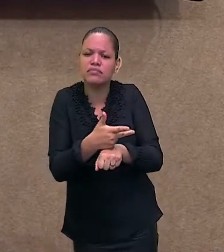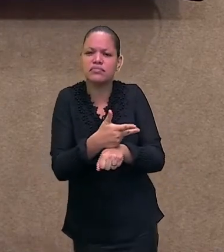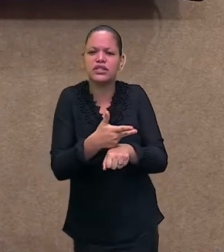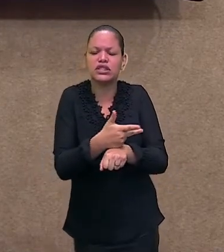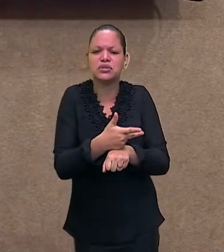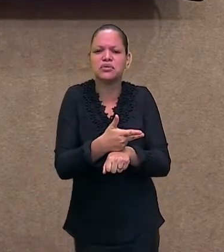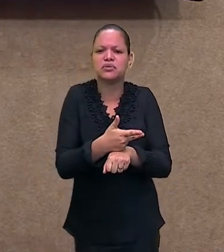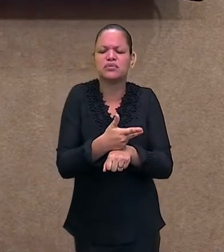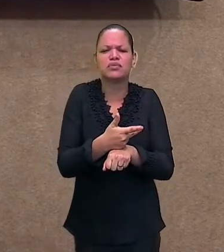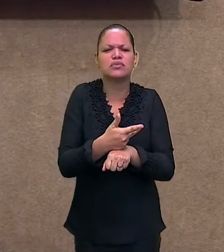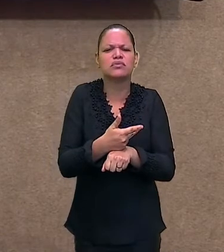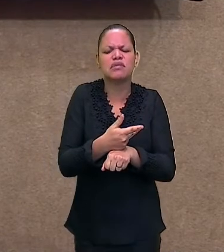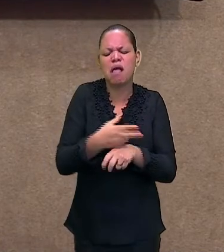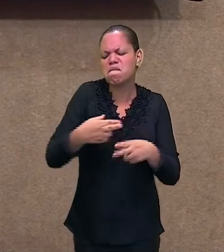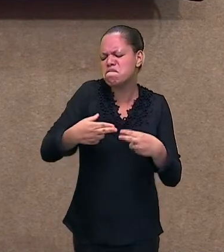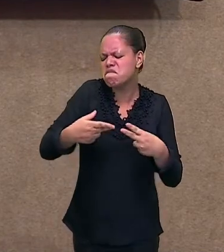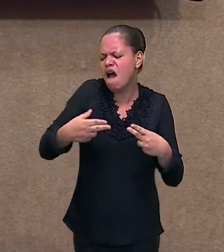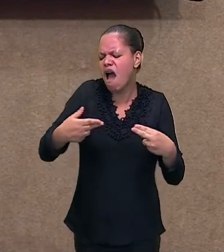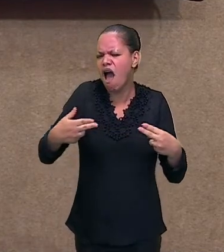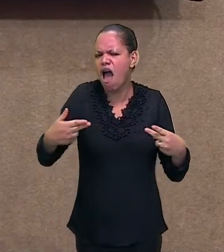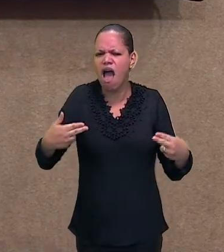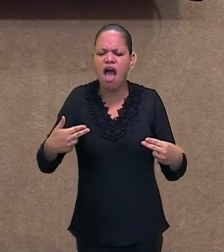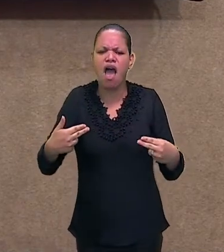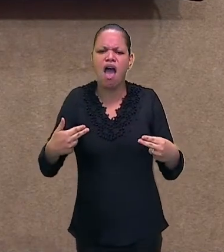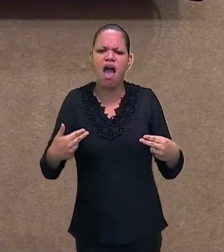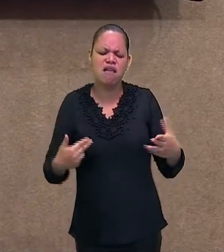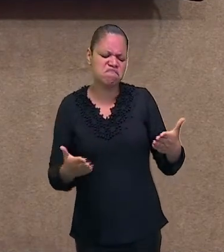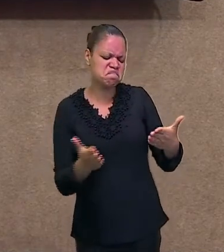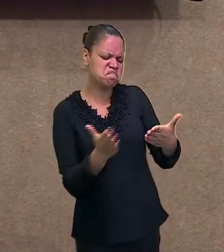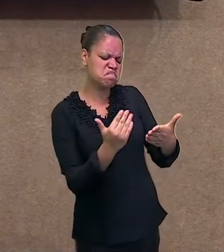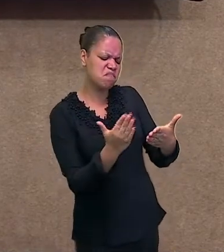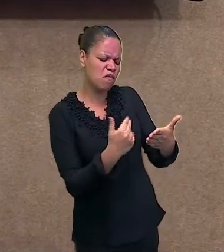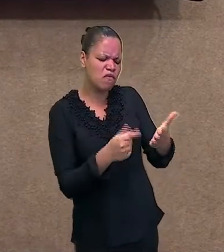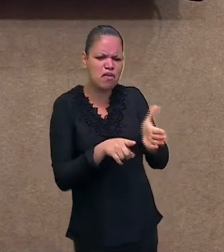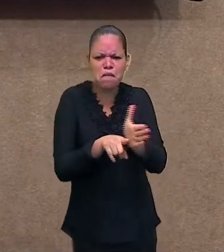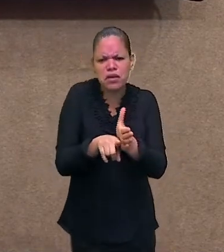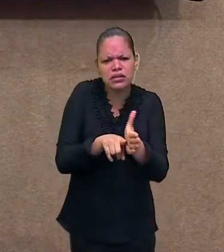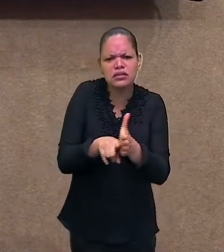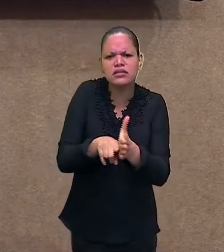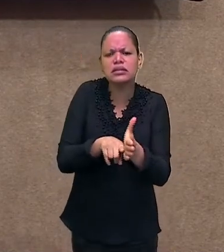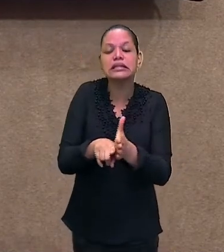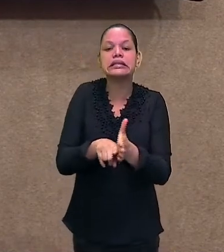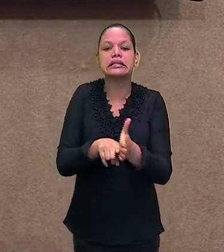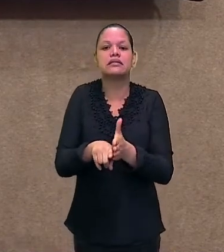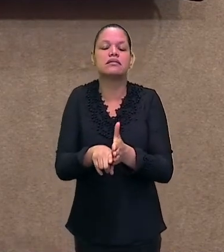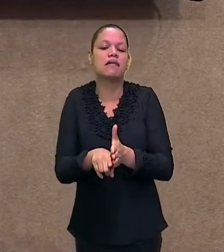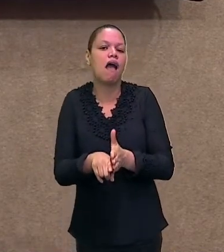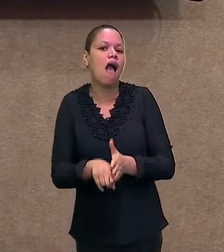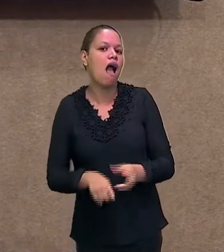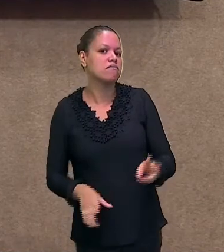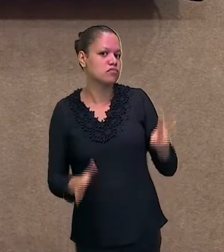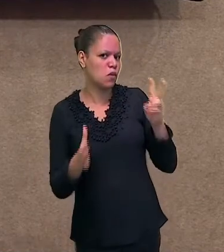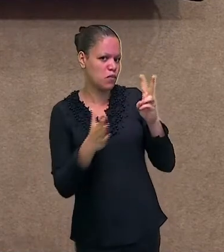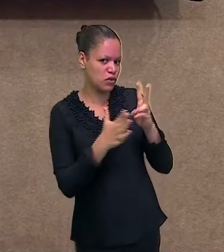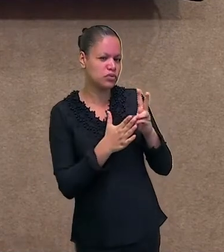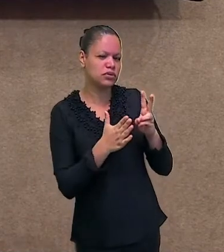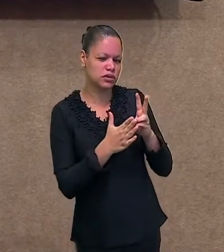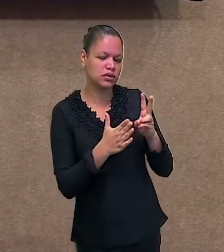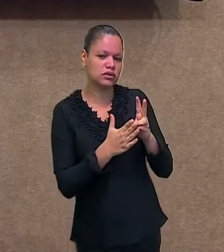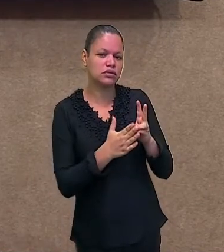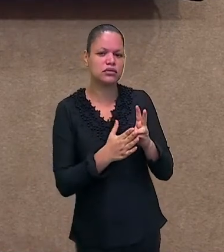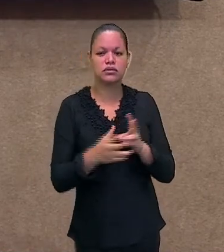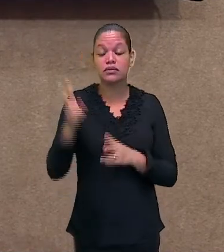índios no meio deles que eles são jornalistas, formados, e eles lutam para que a história deles não fique